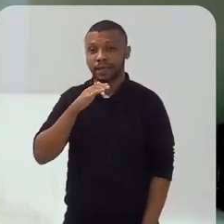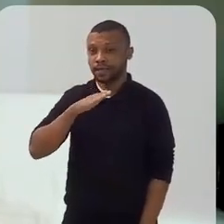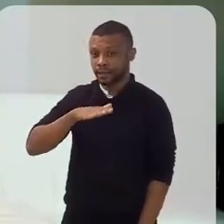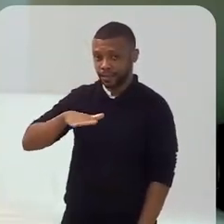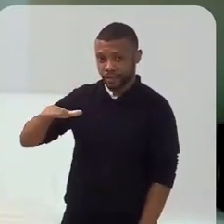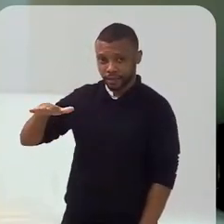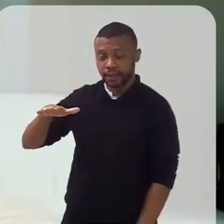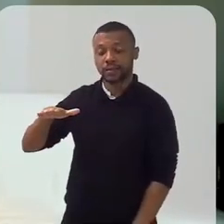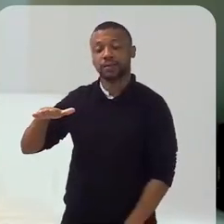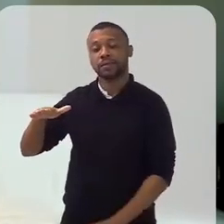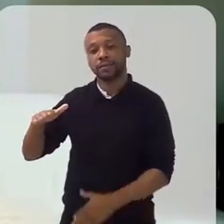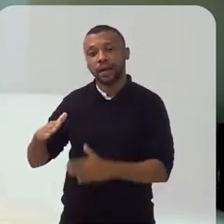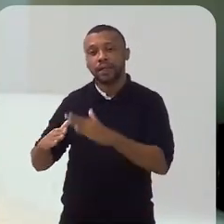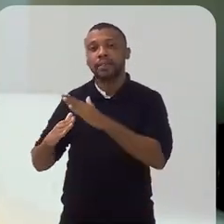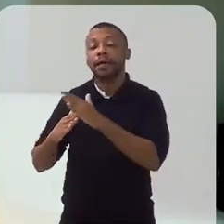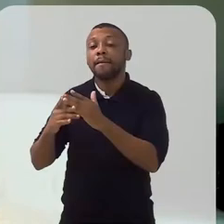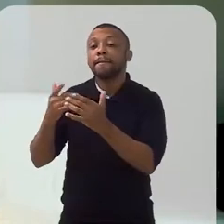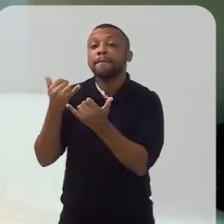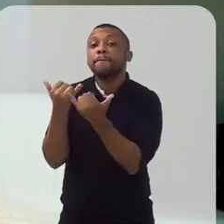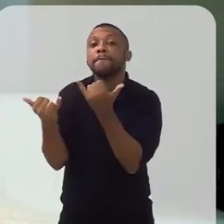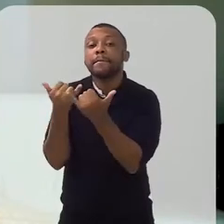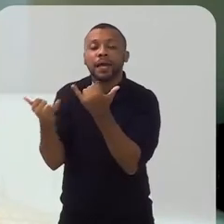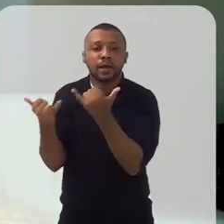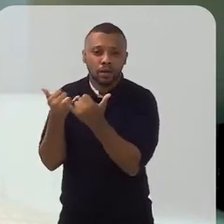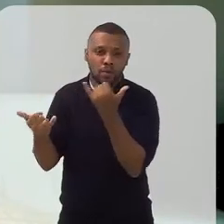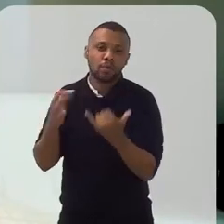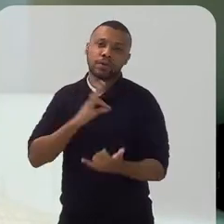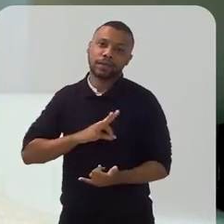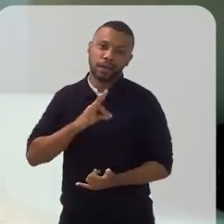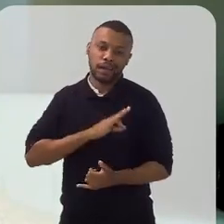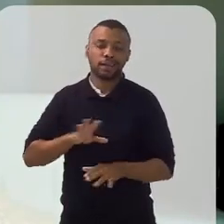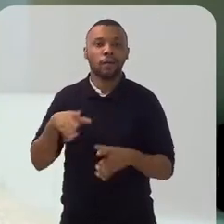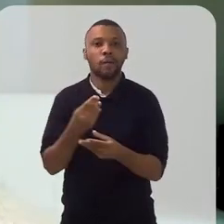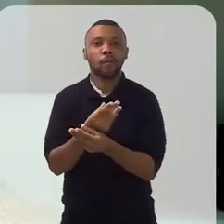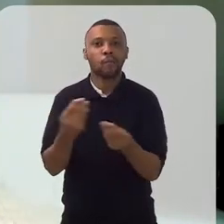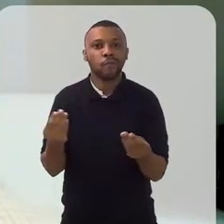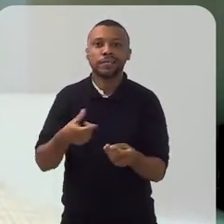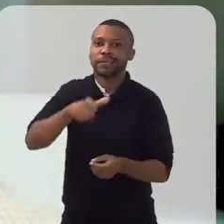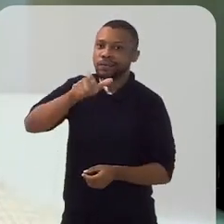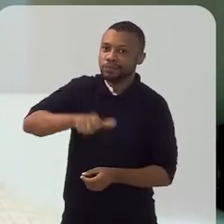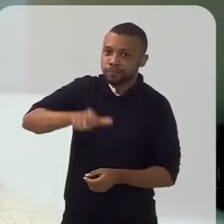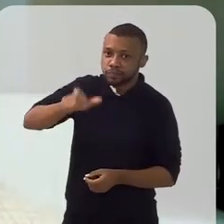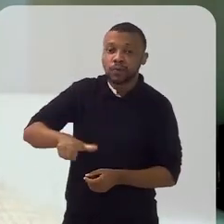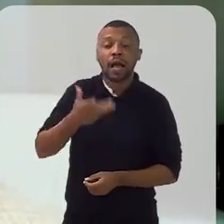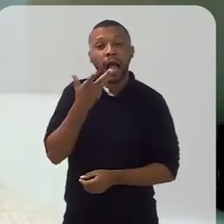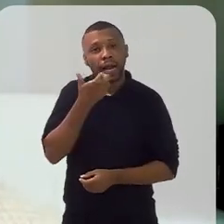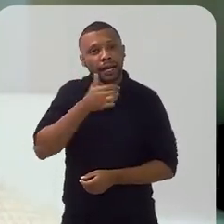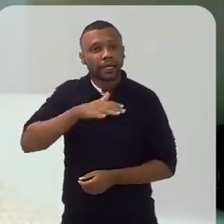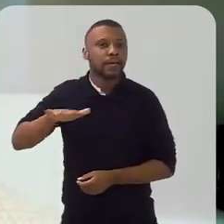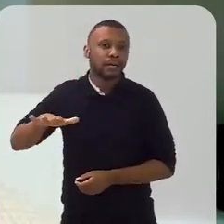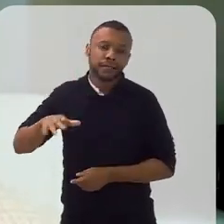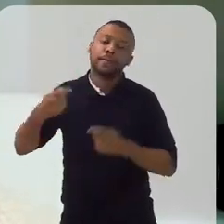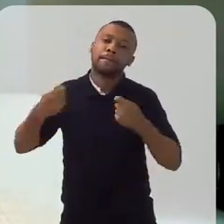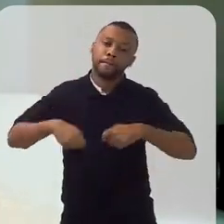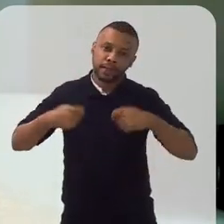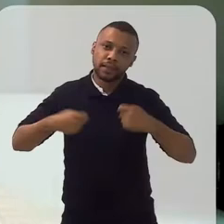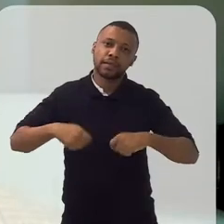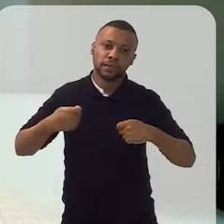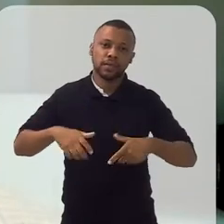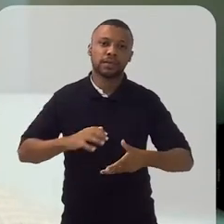com até meio salário mínimo. Então, é muita gente, é muita criança que precisa.